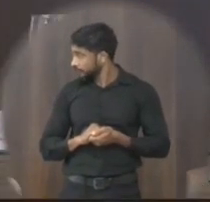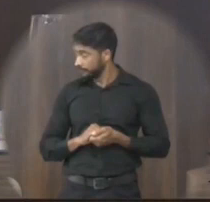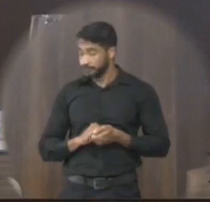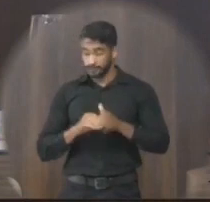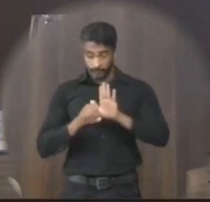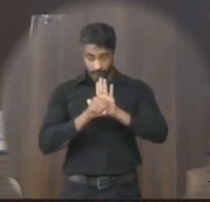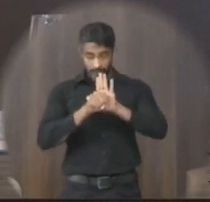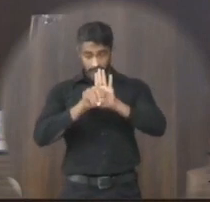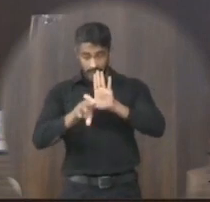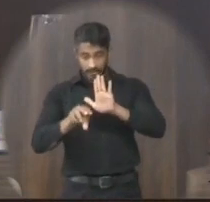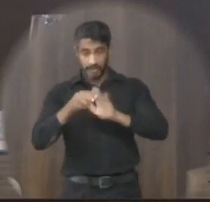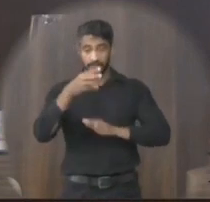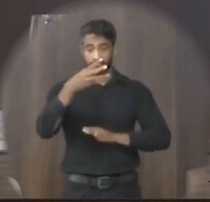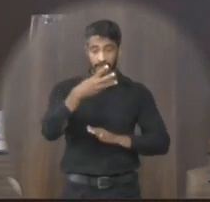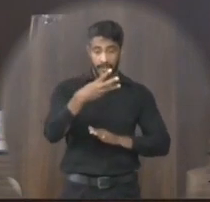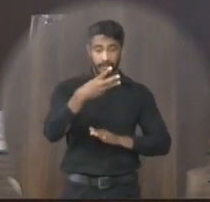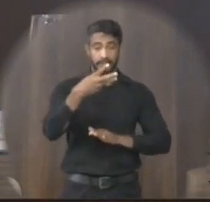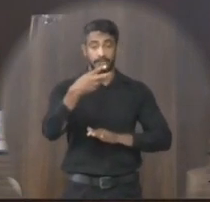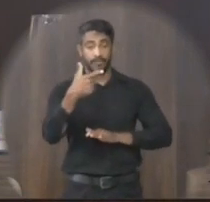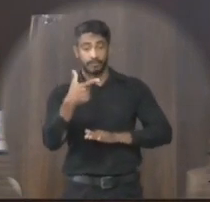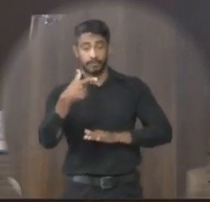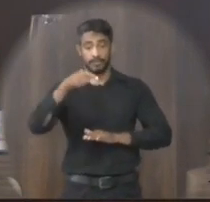requerimento 329